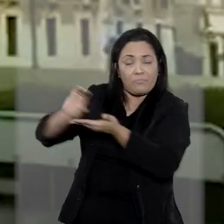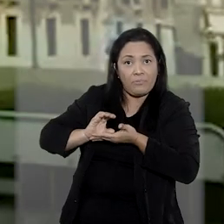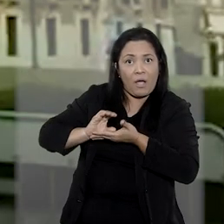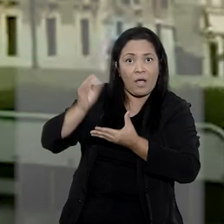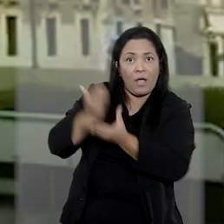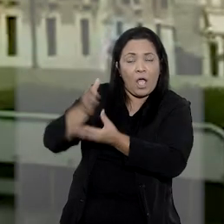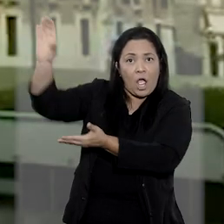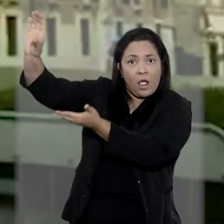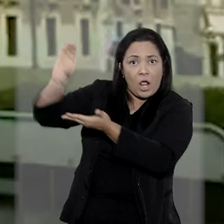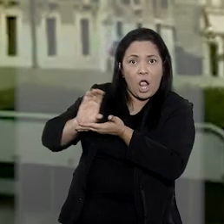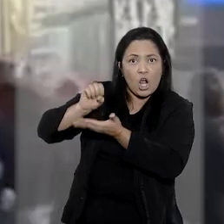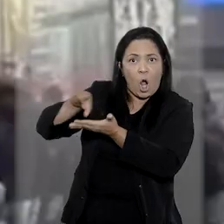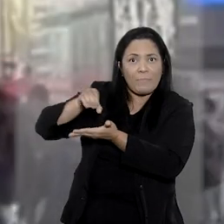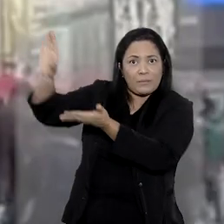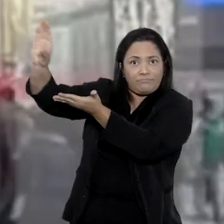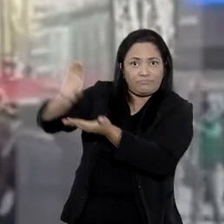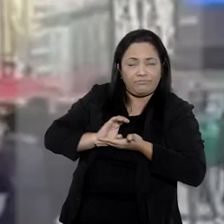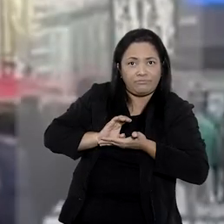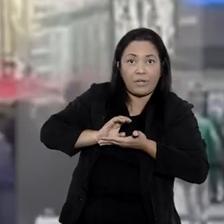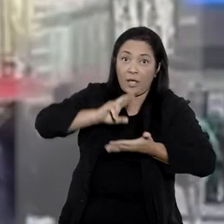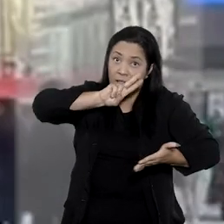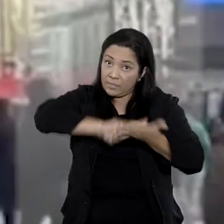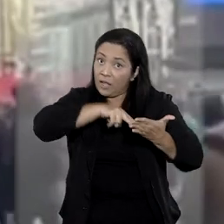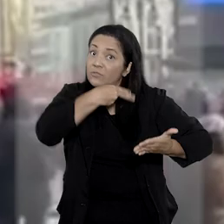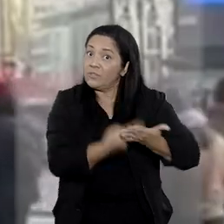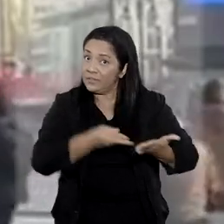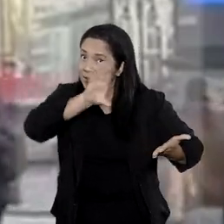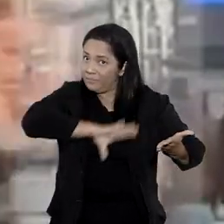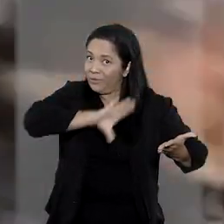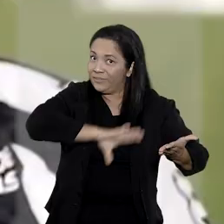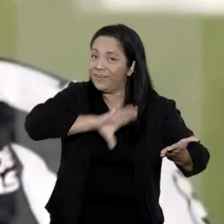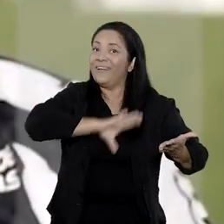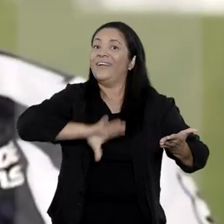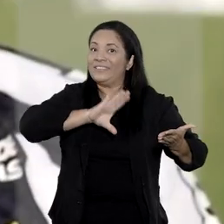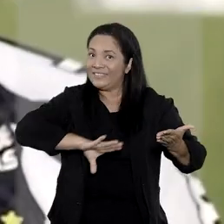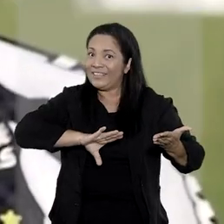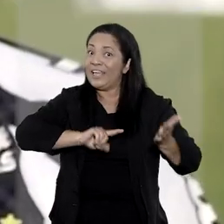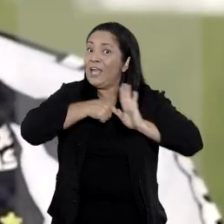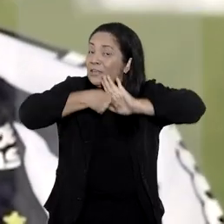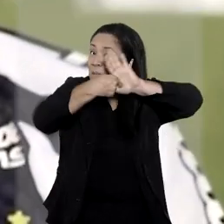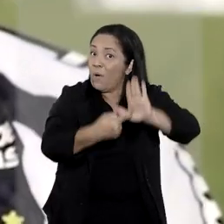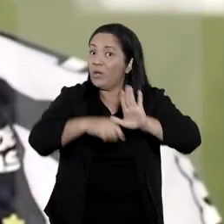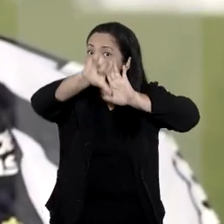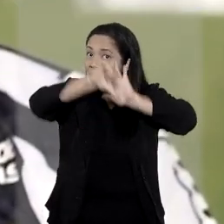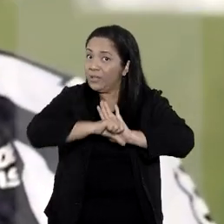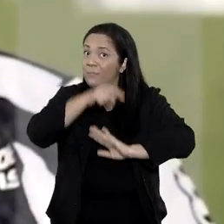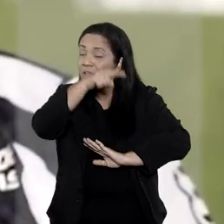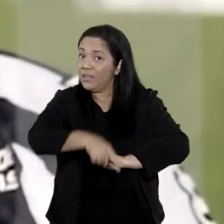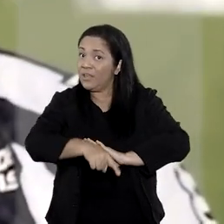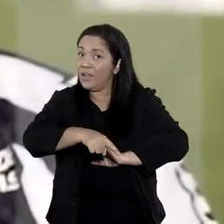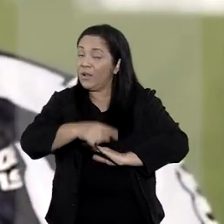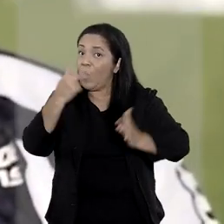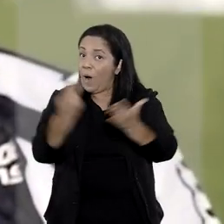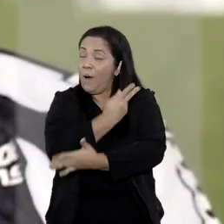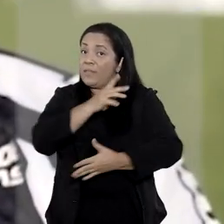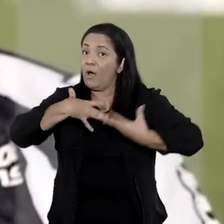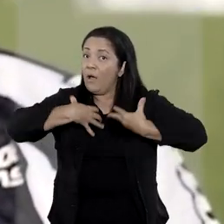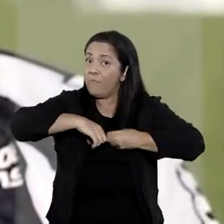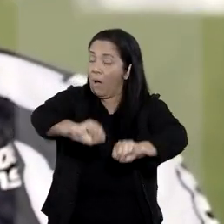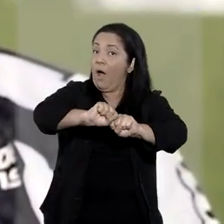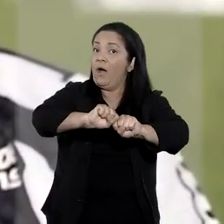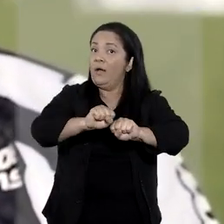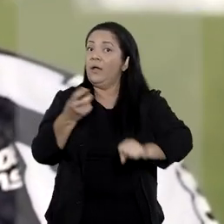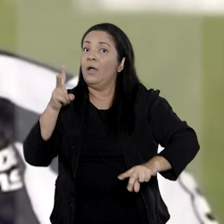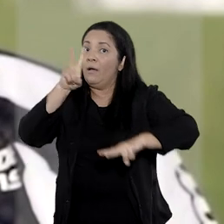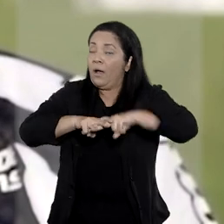Itália fosse intimado a fornecer cópia integral traduzida do processo que levou à condenação dos dois a pena de nove anos